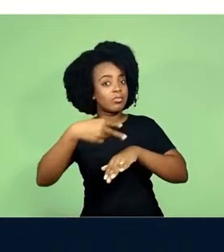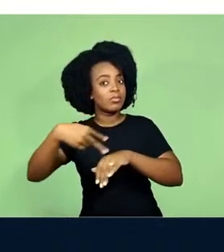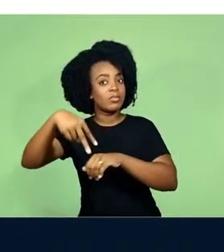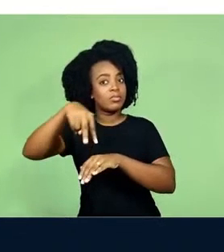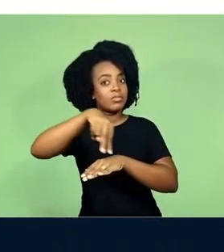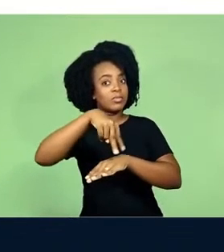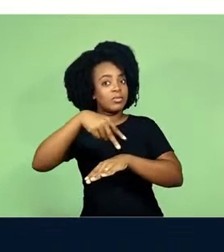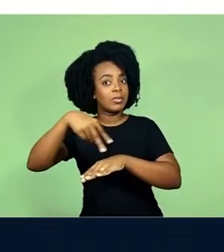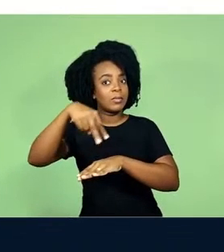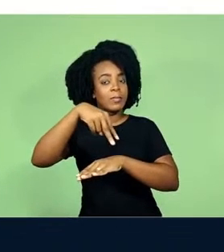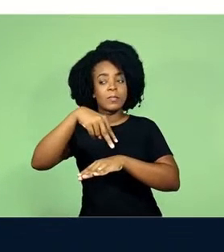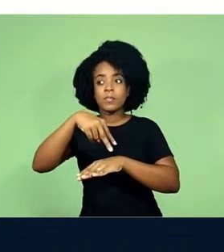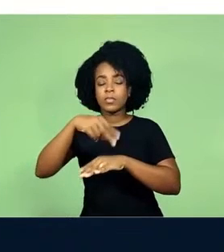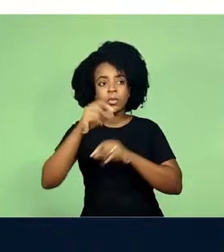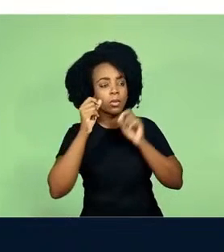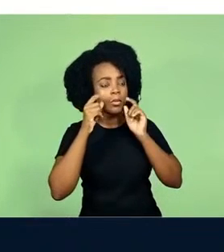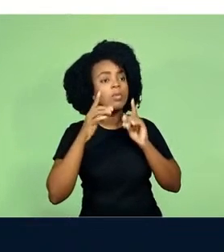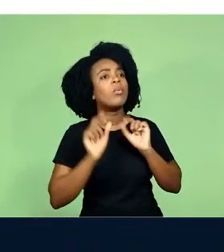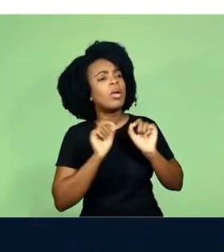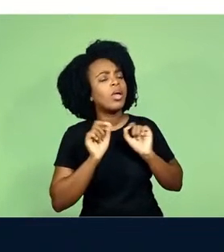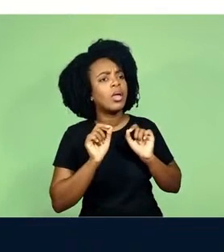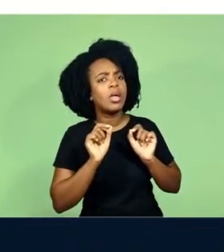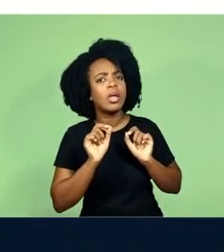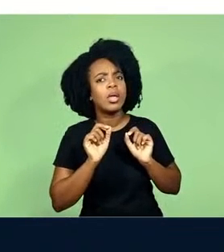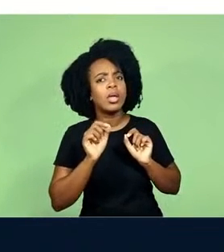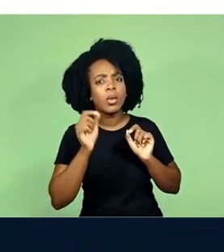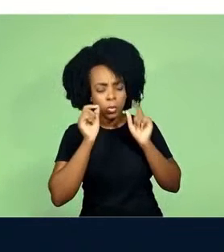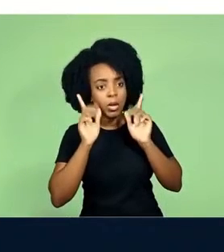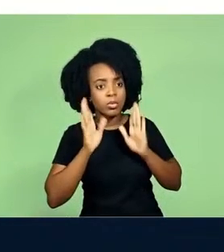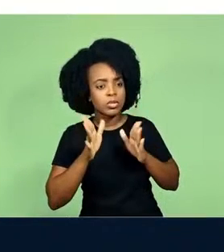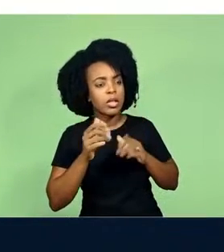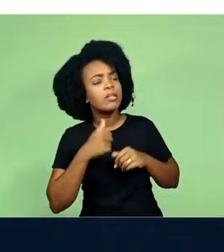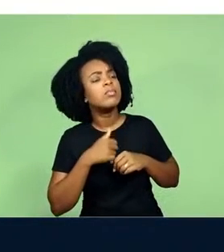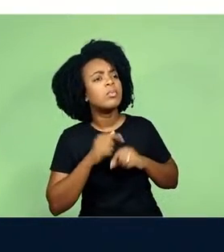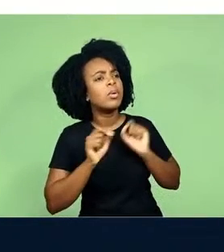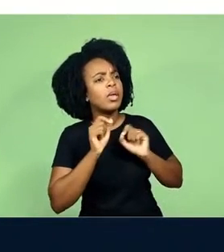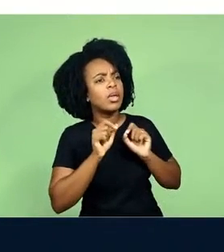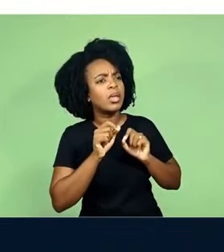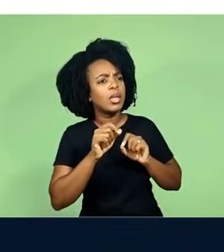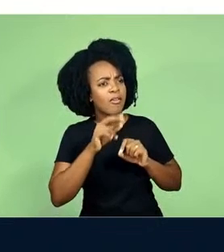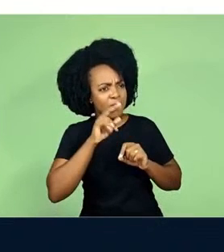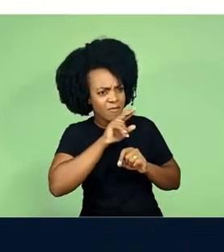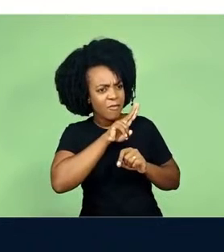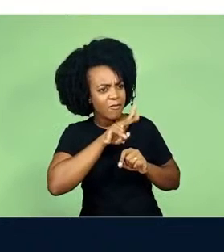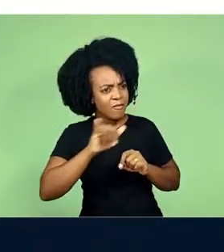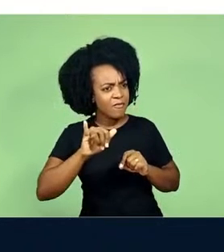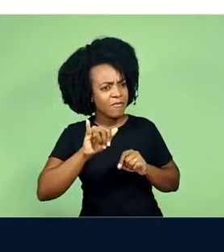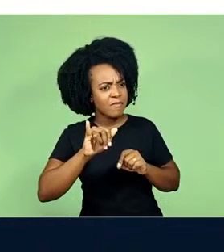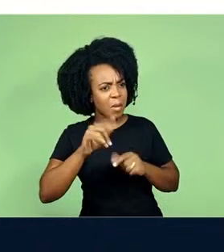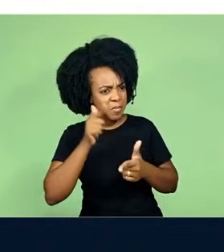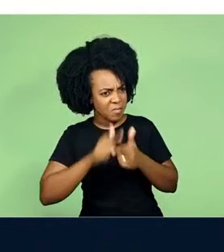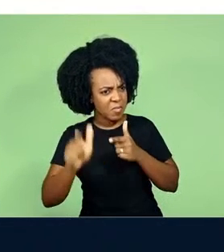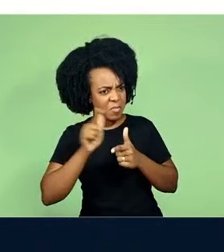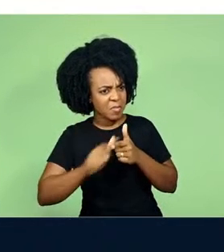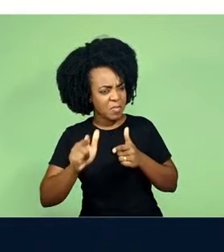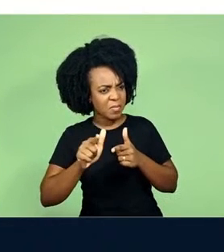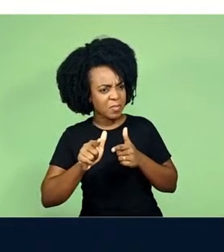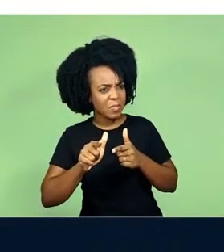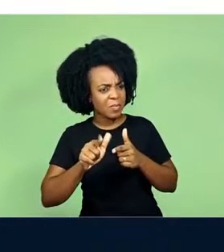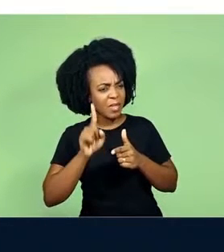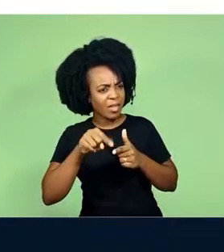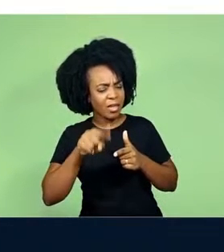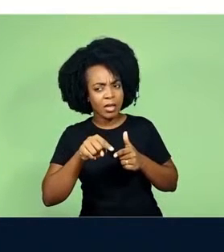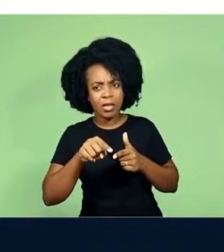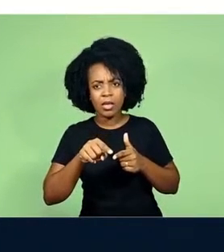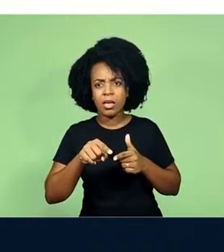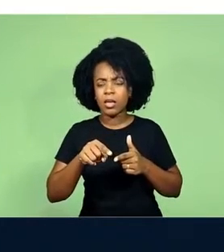dois astronautas que estão acordados vão fazer a reposição da peça e descobrem que não há problema nenhum na peça. E eles